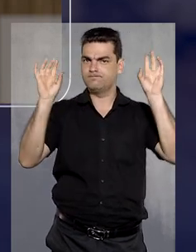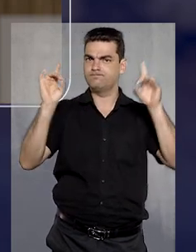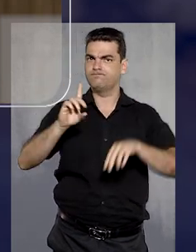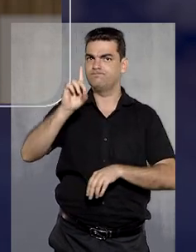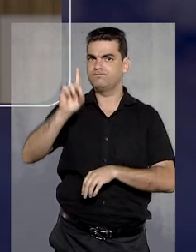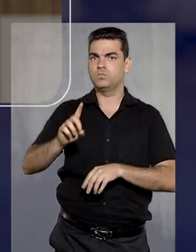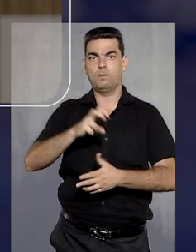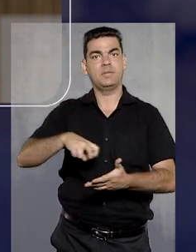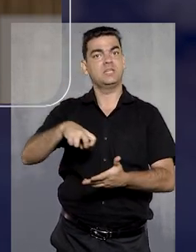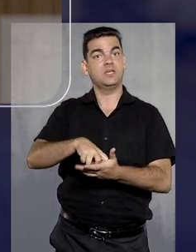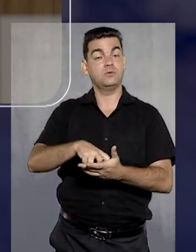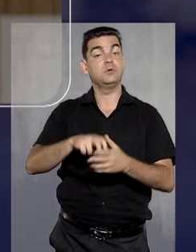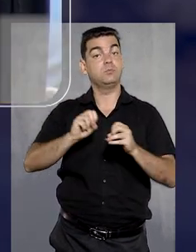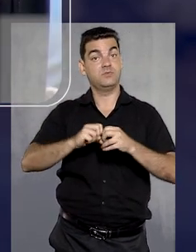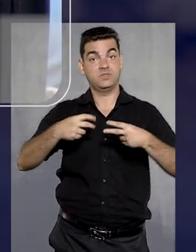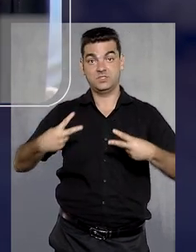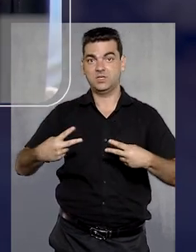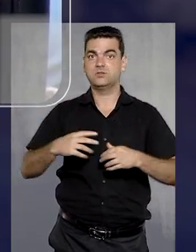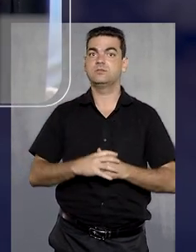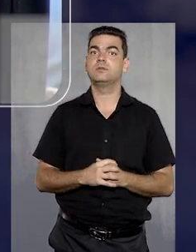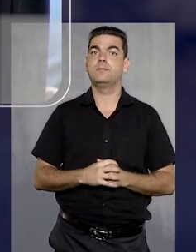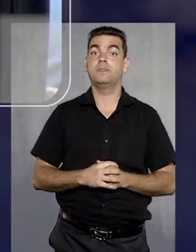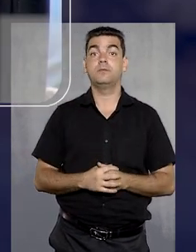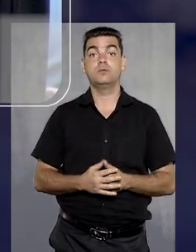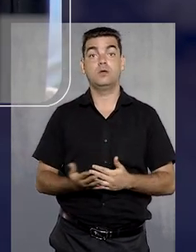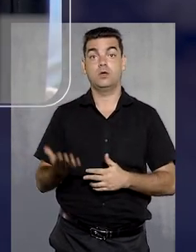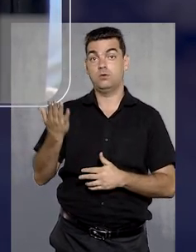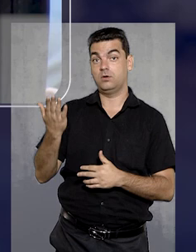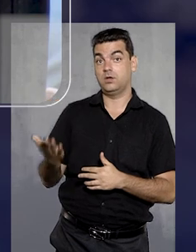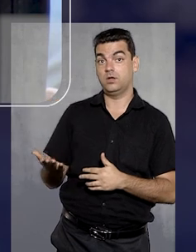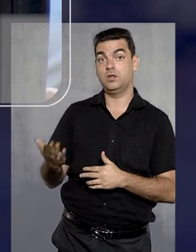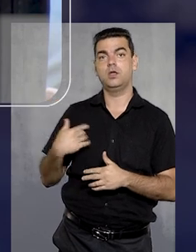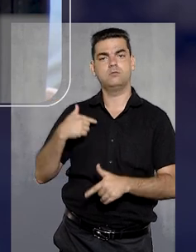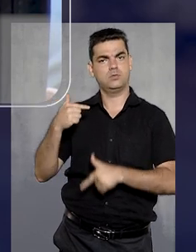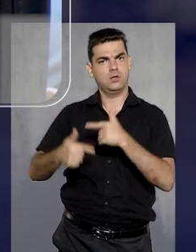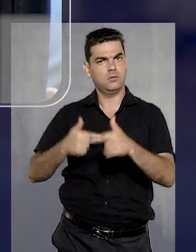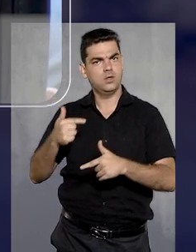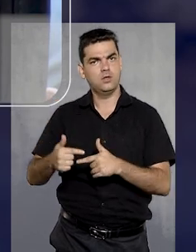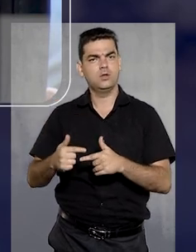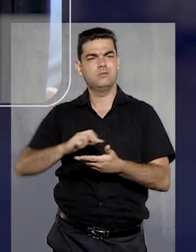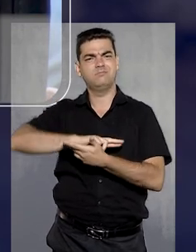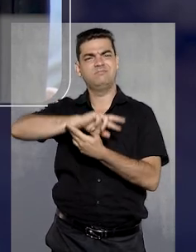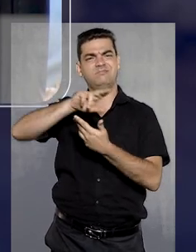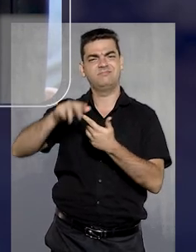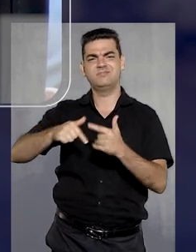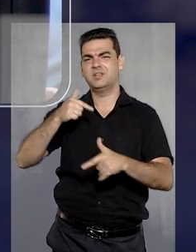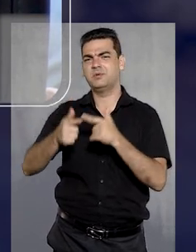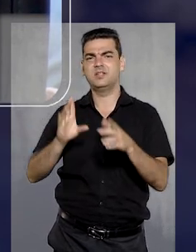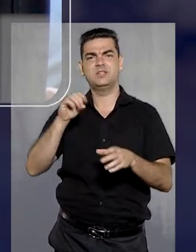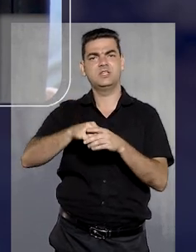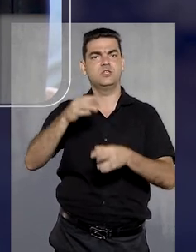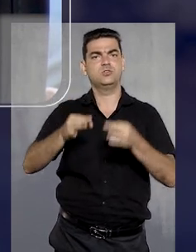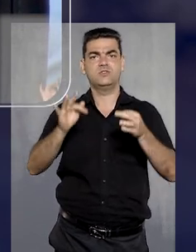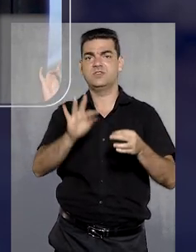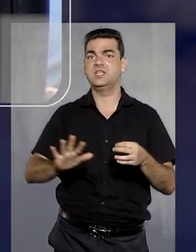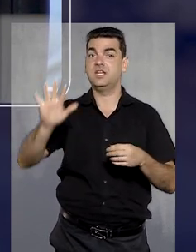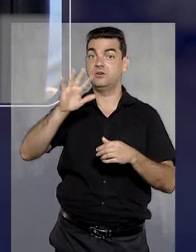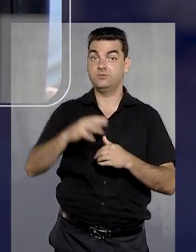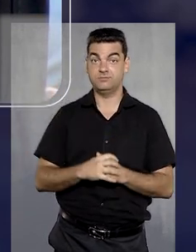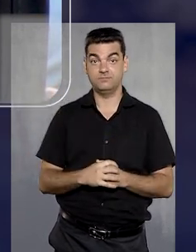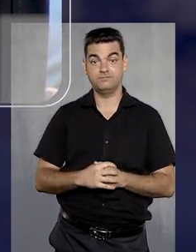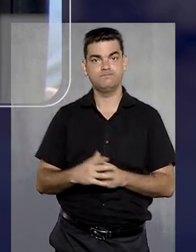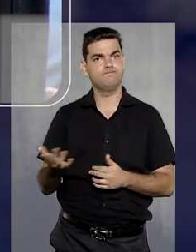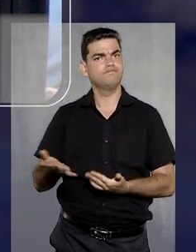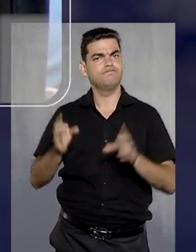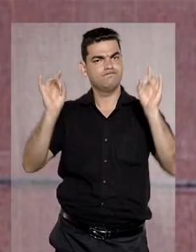sessão, especializada em direito penal e previdenciário. Messódio Azulay ocupou ainda diversas funções